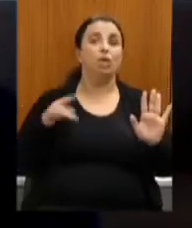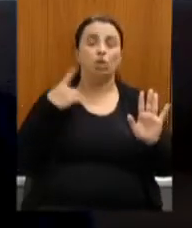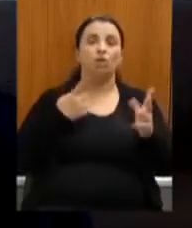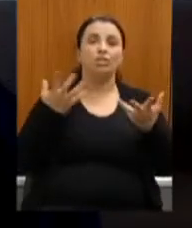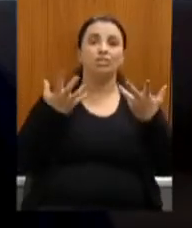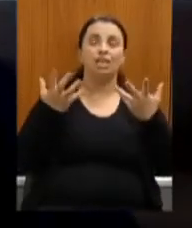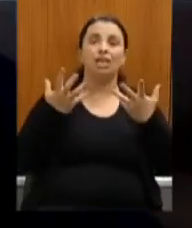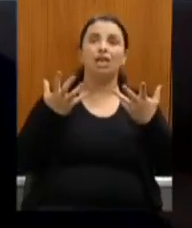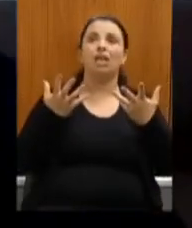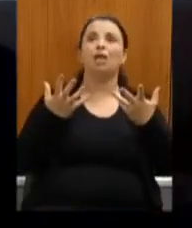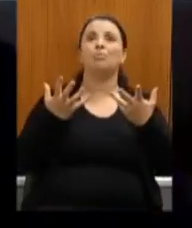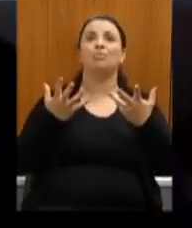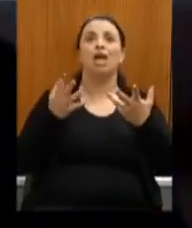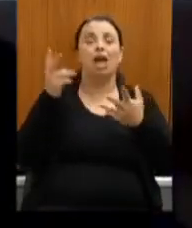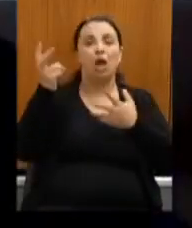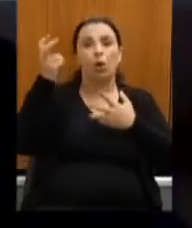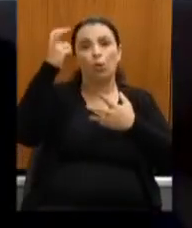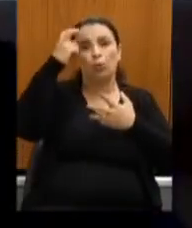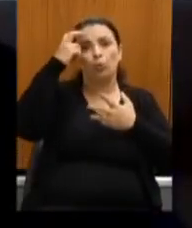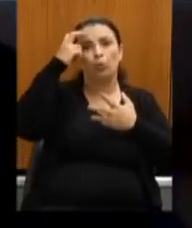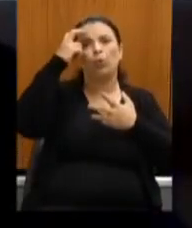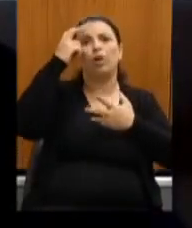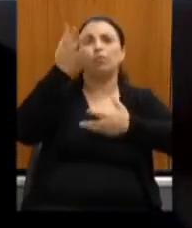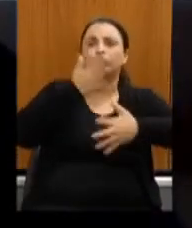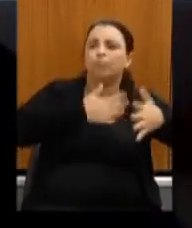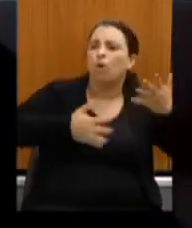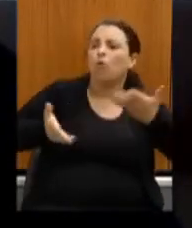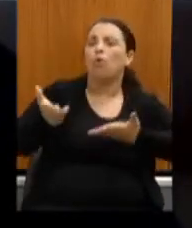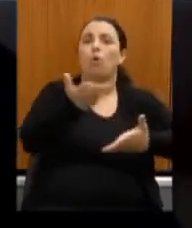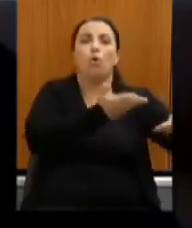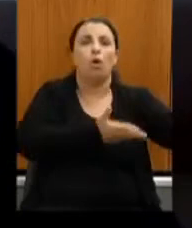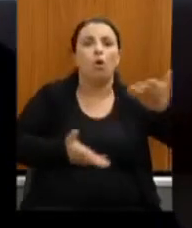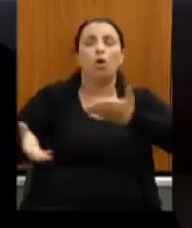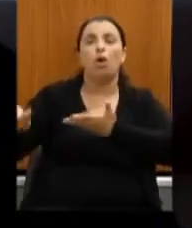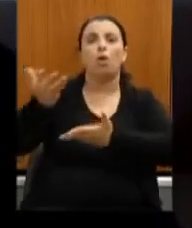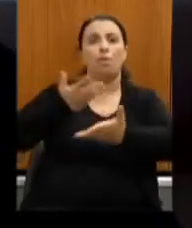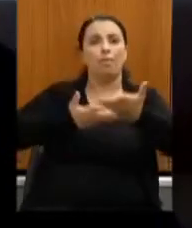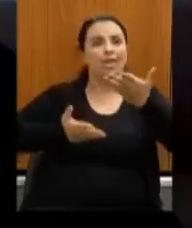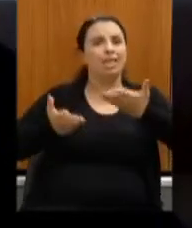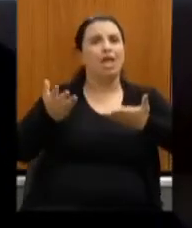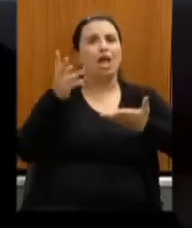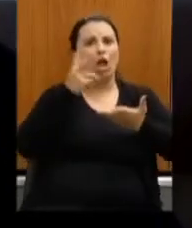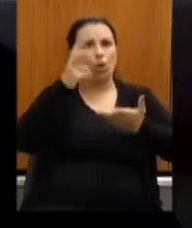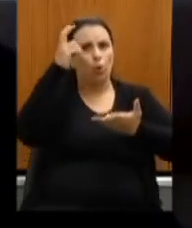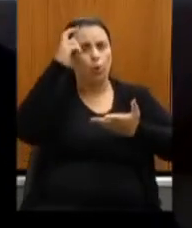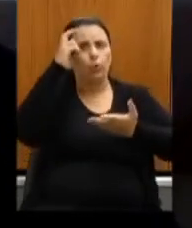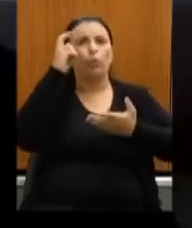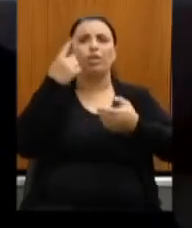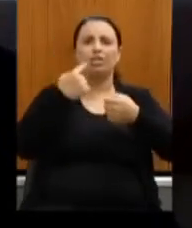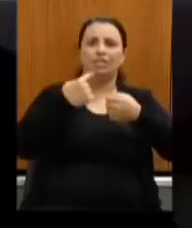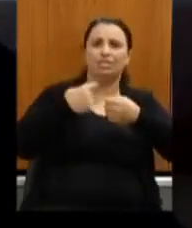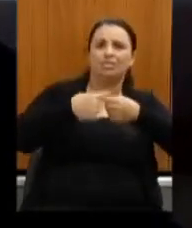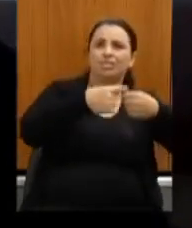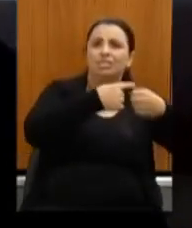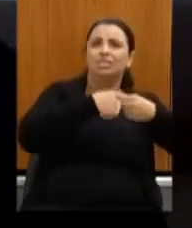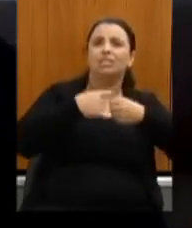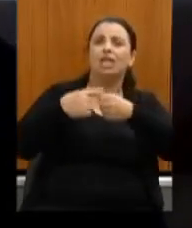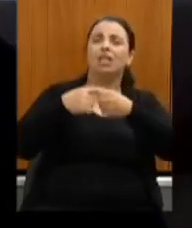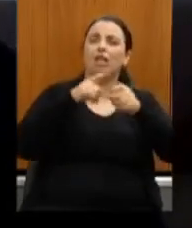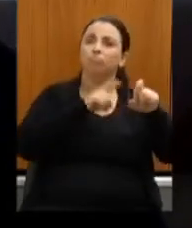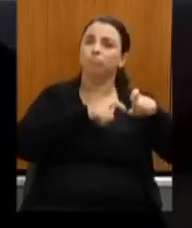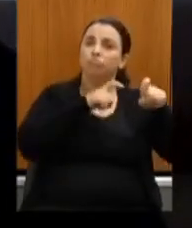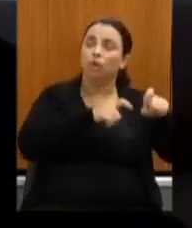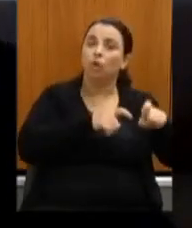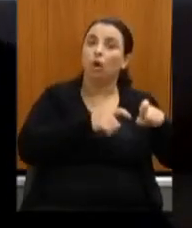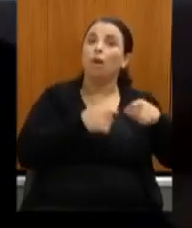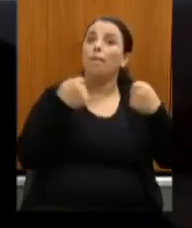interiorizar a cultura nós queremos também que utilizar os recursos para fazer isso